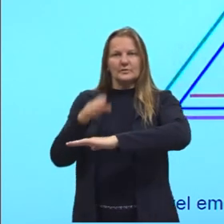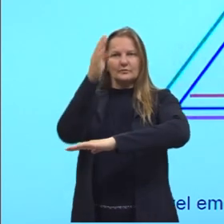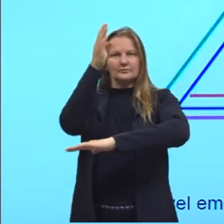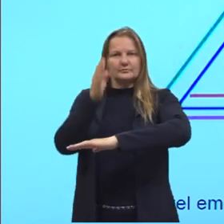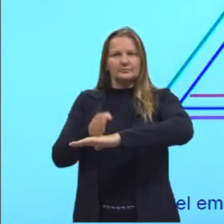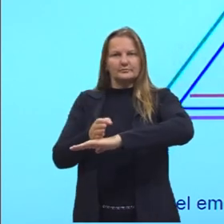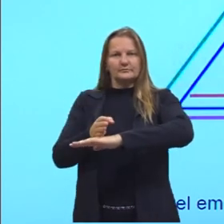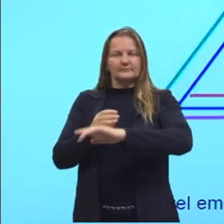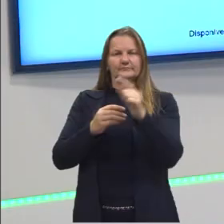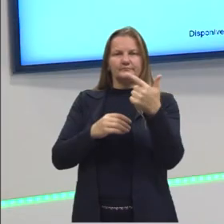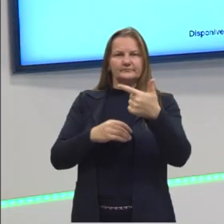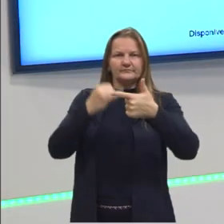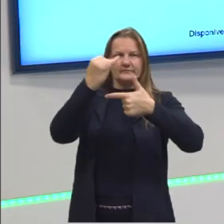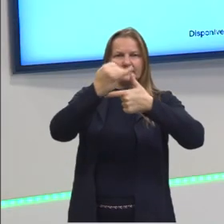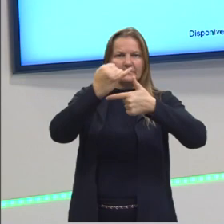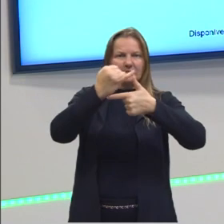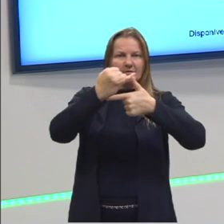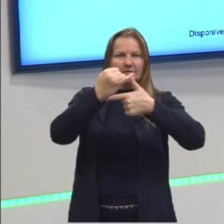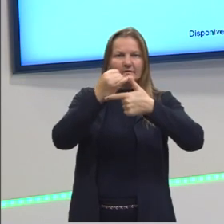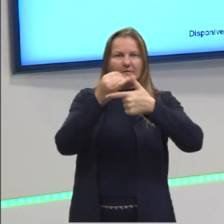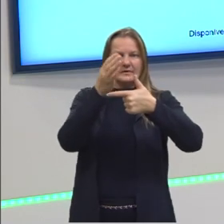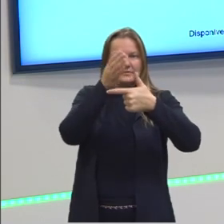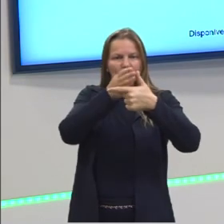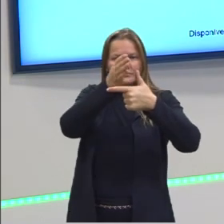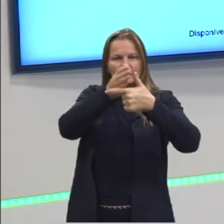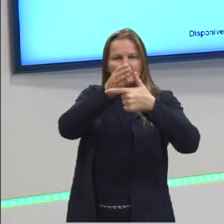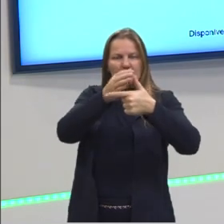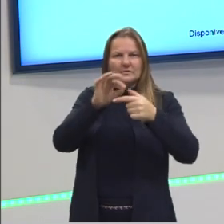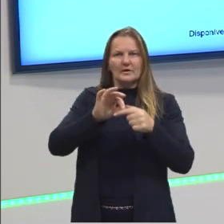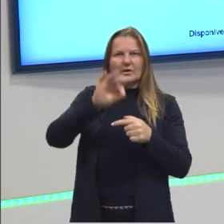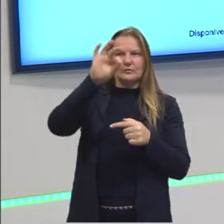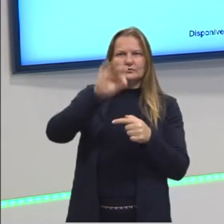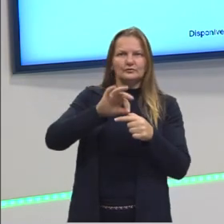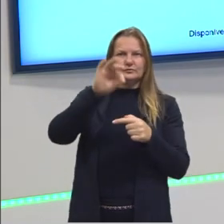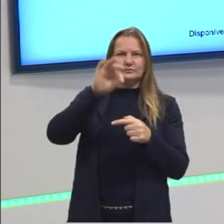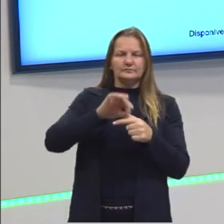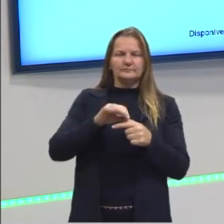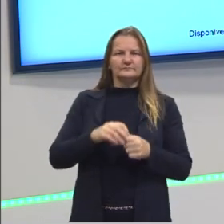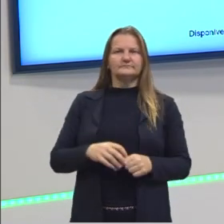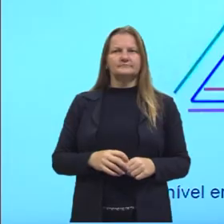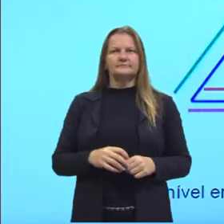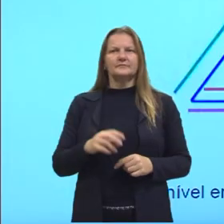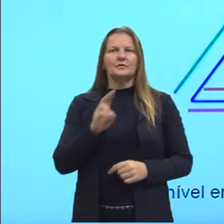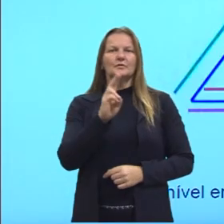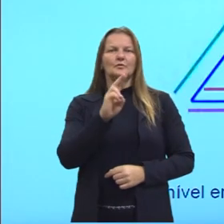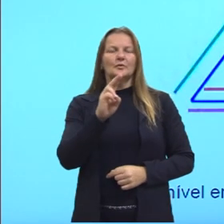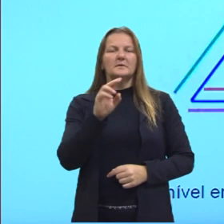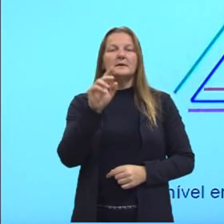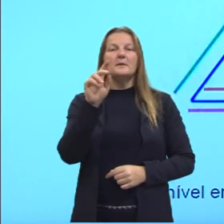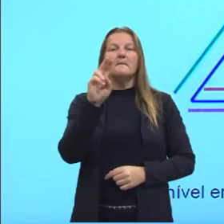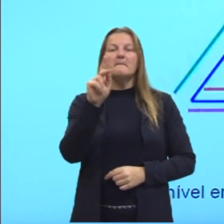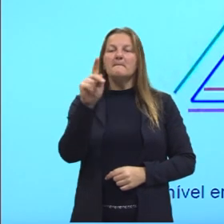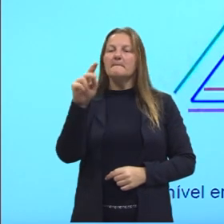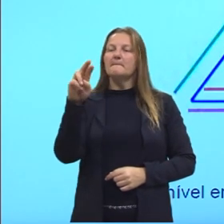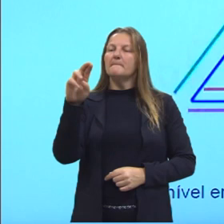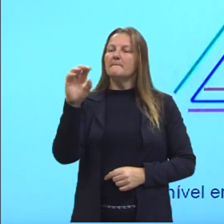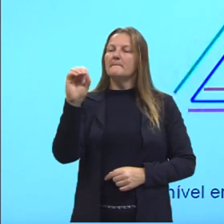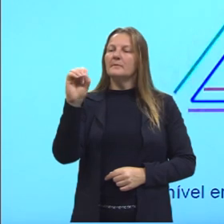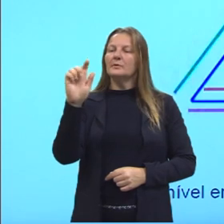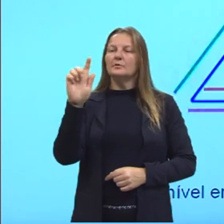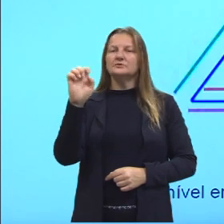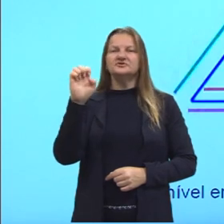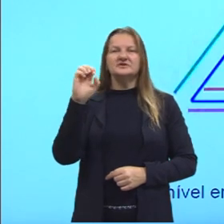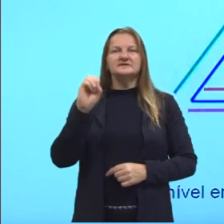hipotenusa. E formamos dois segmentos aqui que recebem o nome de projeção. Eu vou